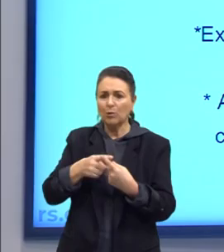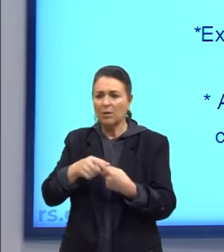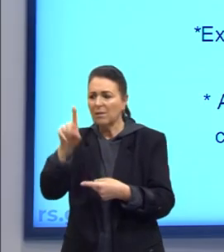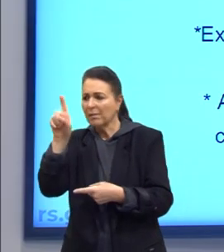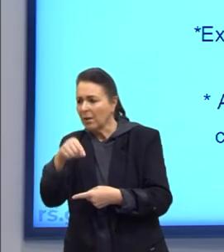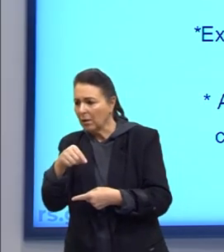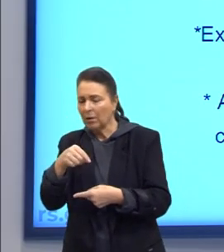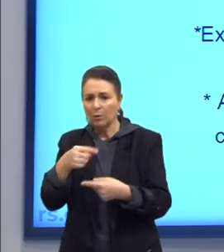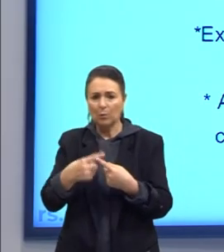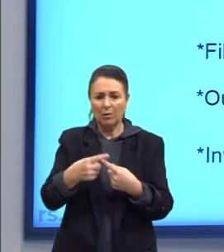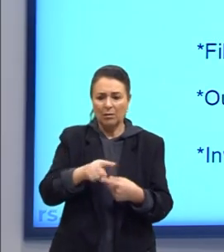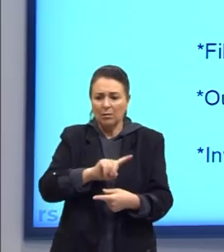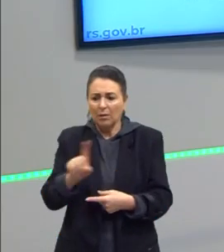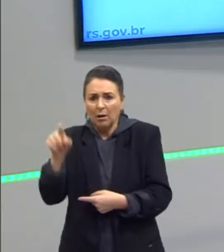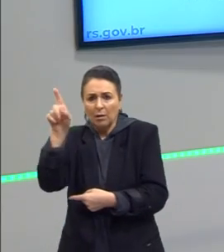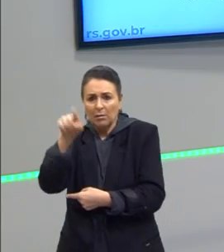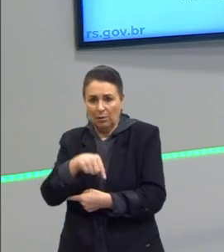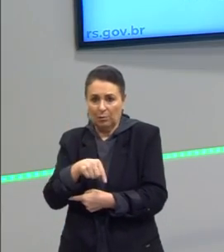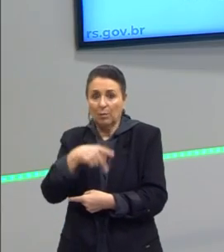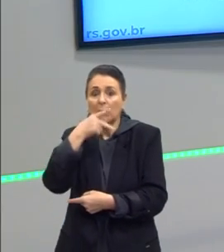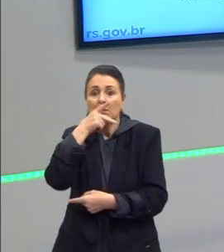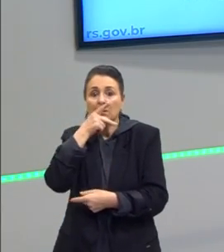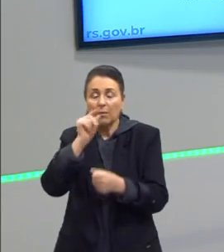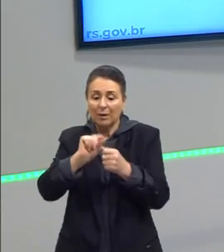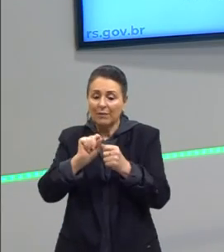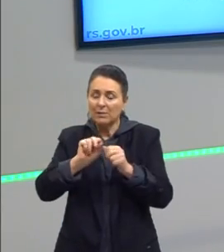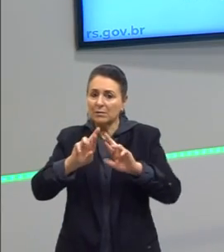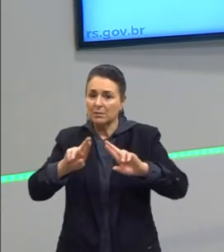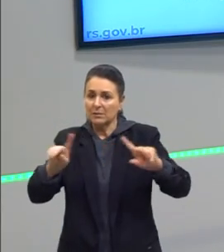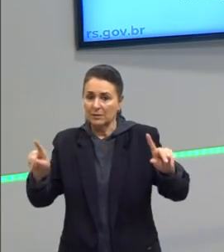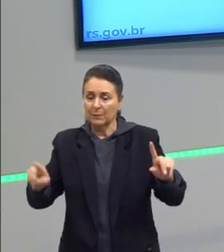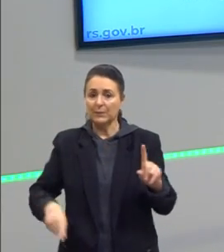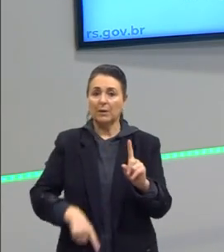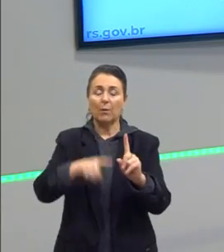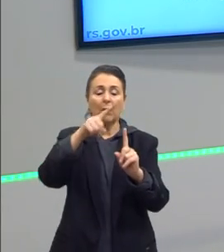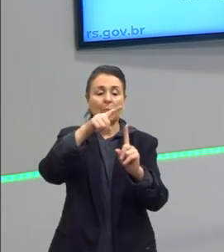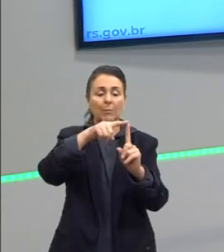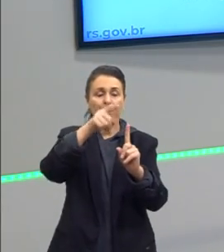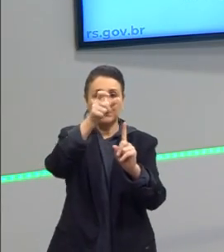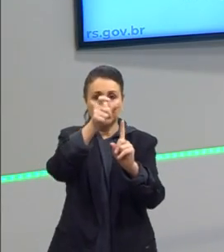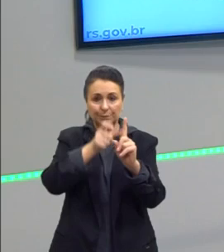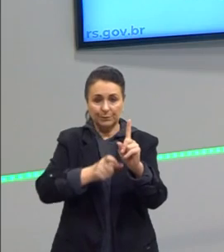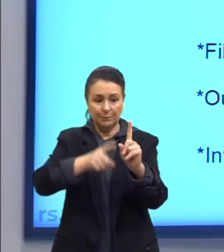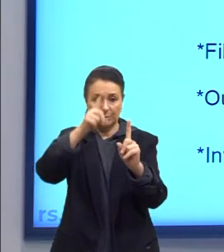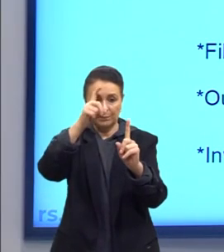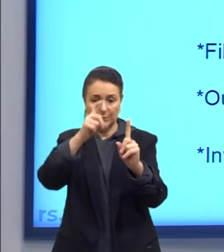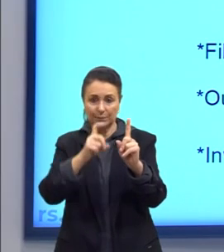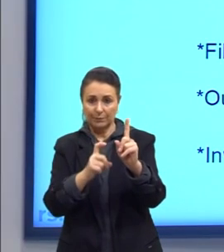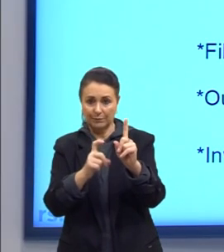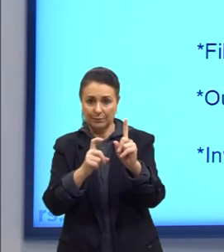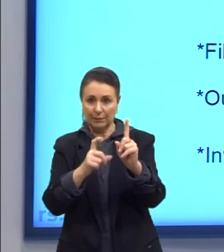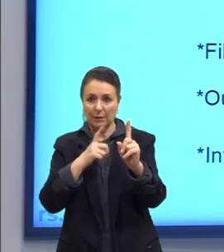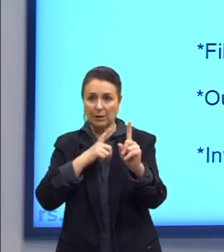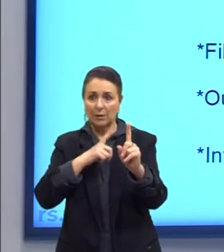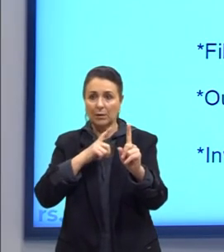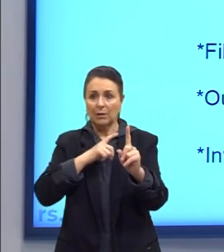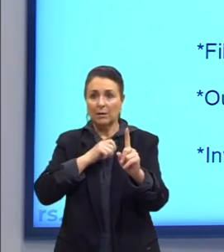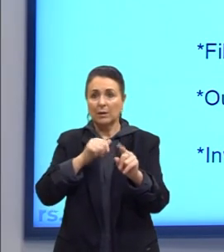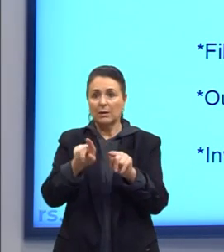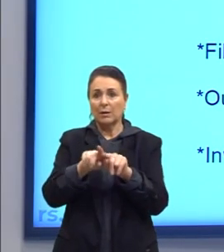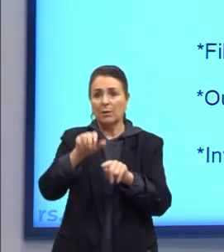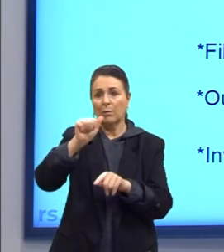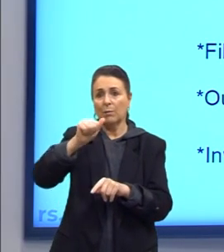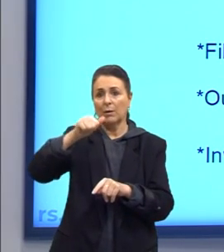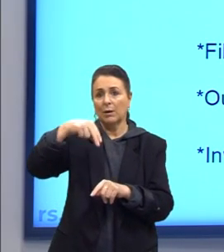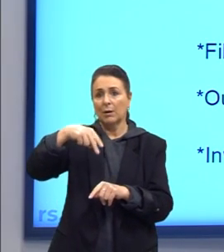Platão faz essa diferenciação. A metafísica mesmo, o termo, vai surgir com esse camarada aqui, Andrônico de Rhodes.